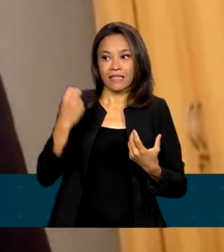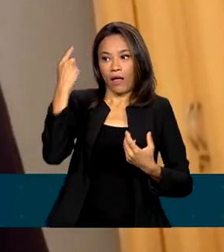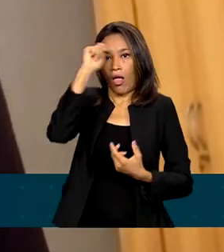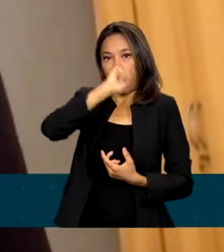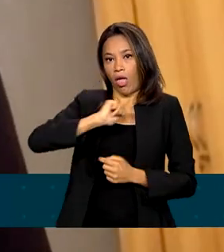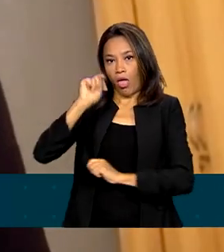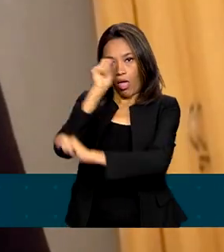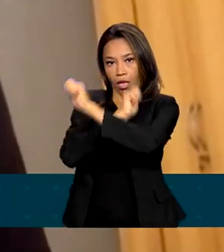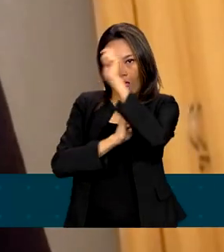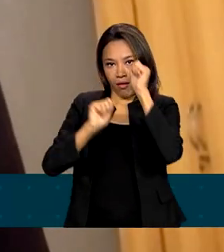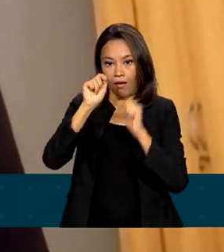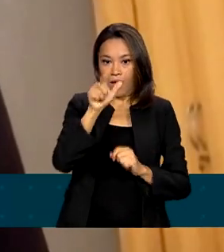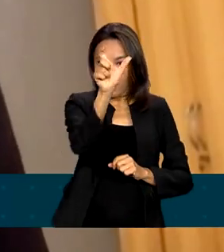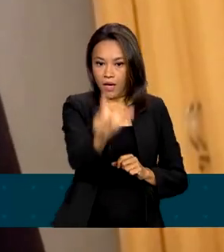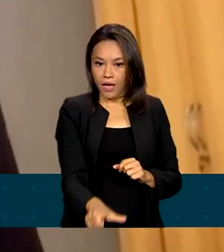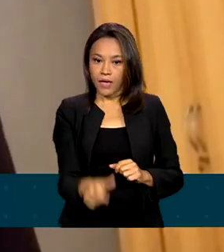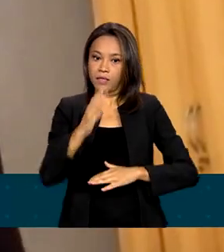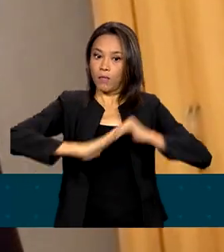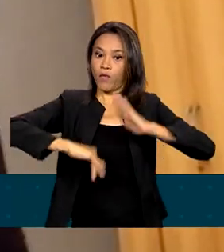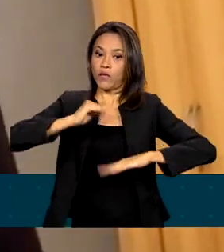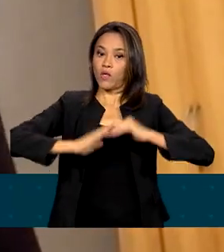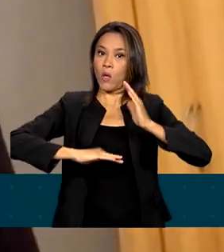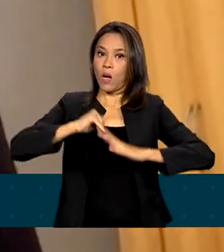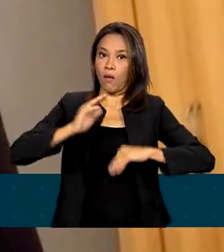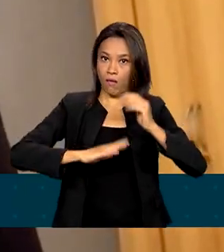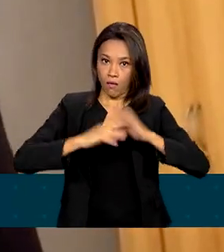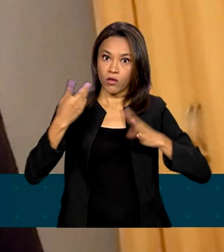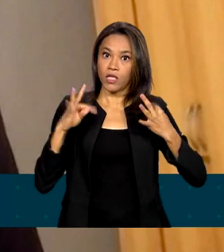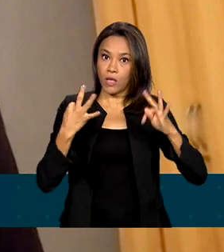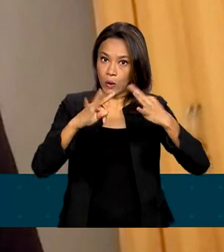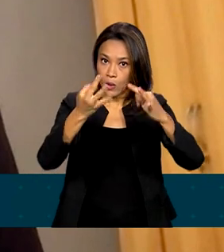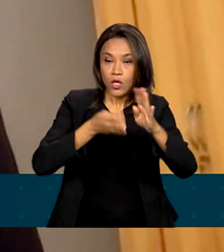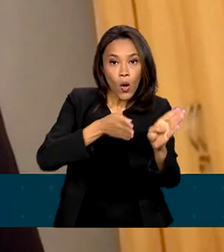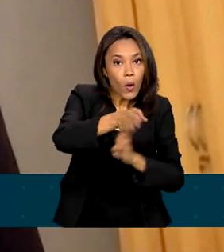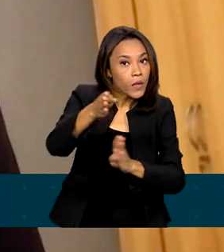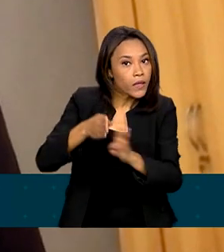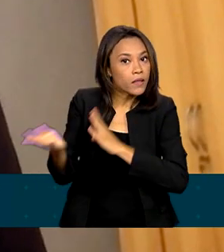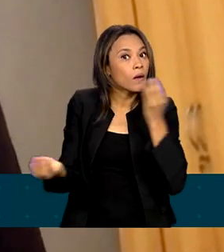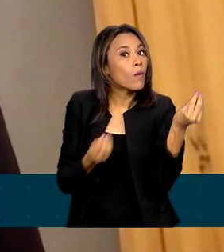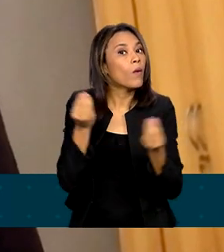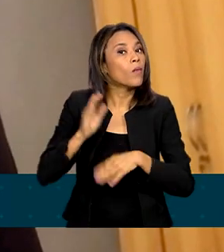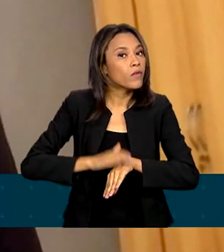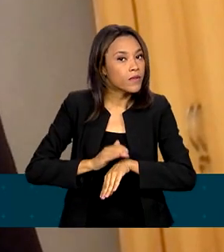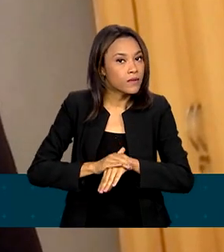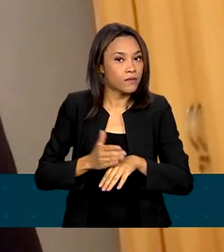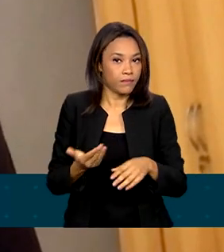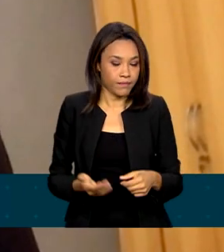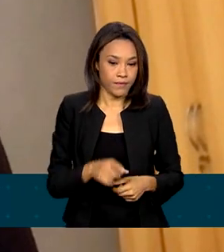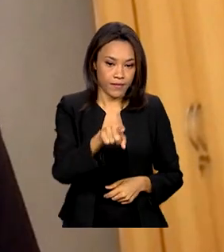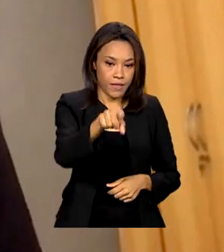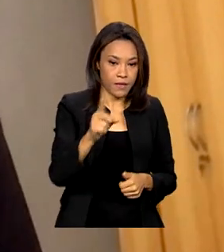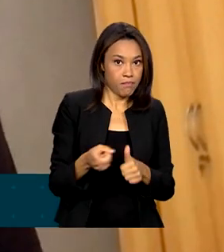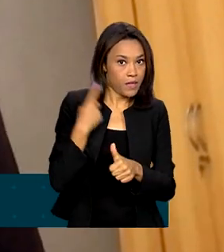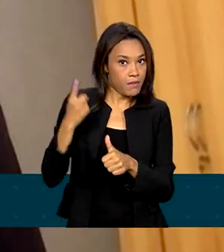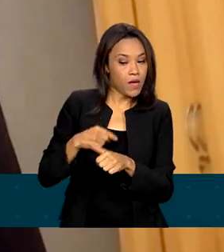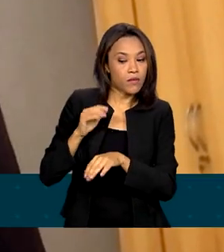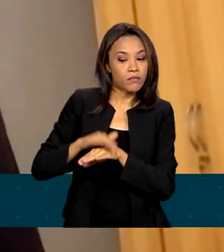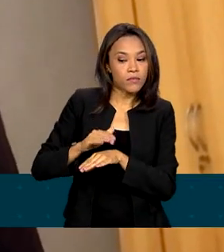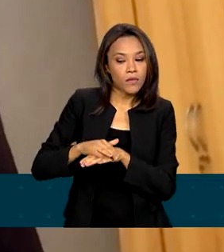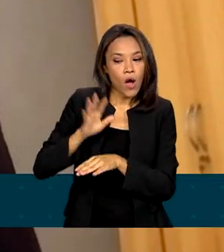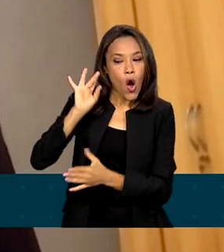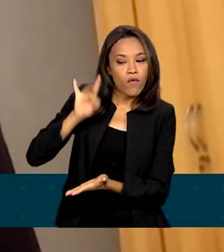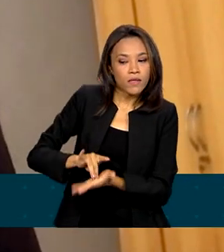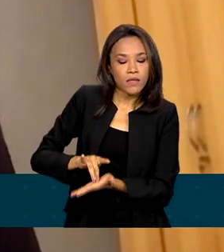este especialista em tecnologia orienta como o usuário deve agir. Primeiro, verificar os canais